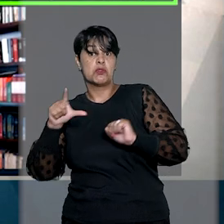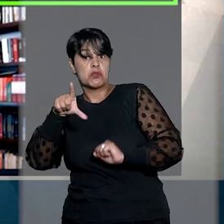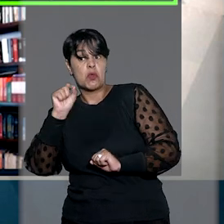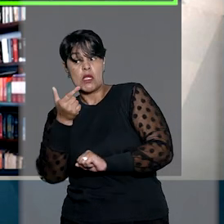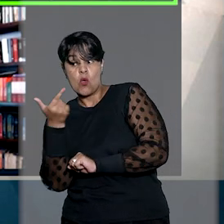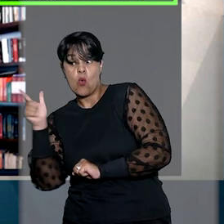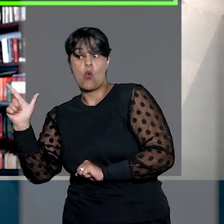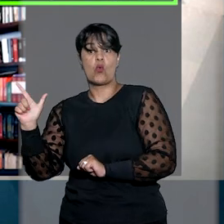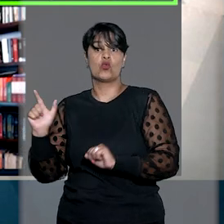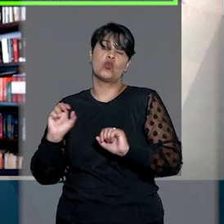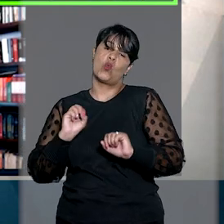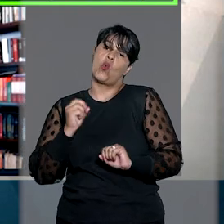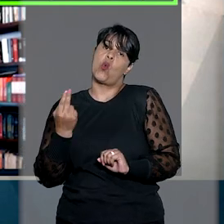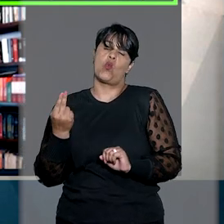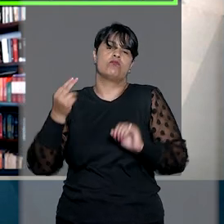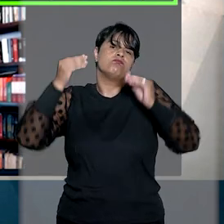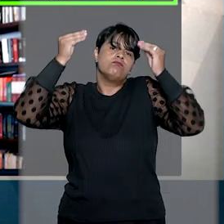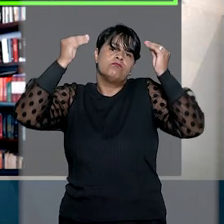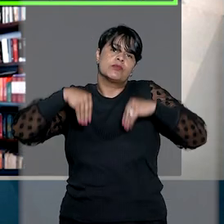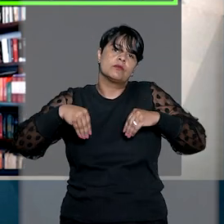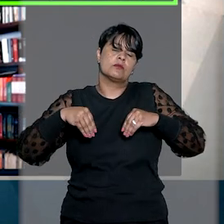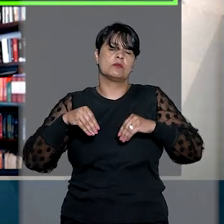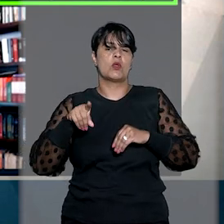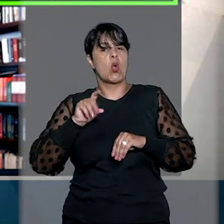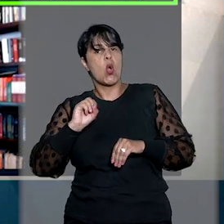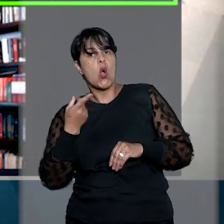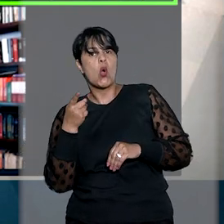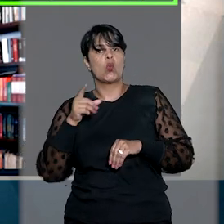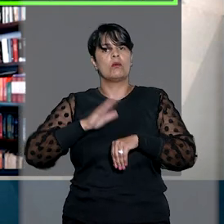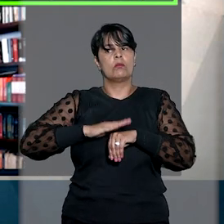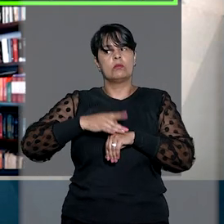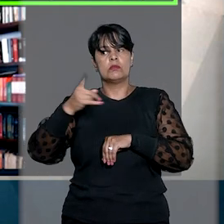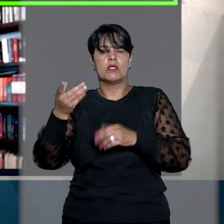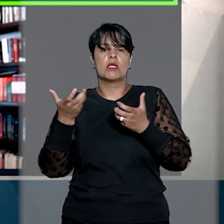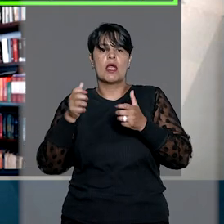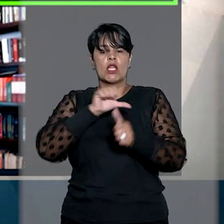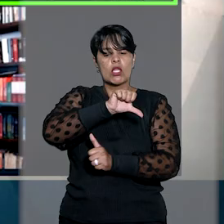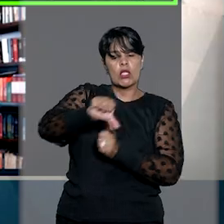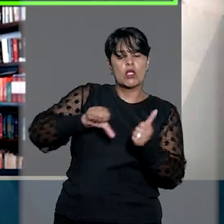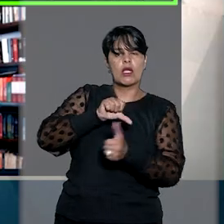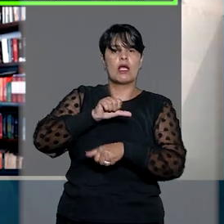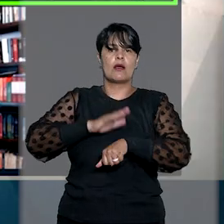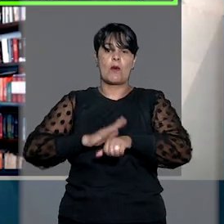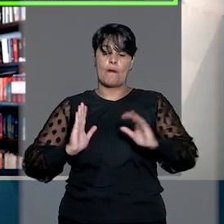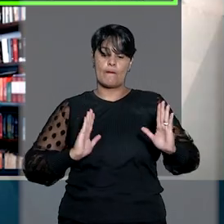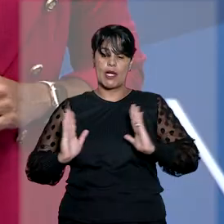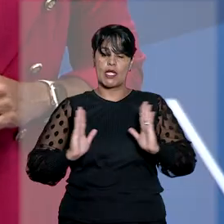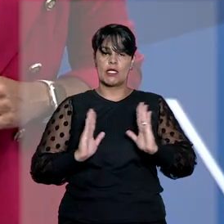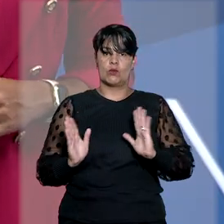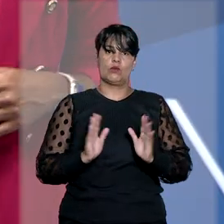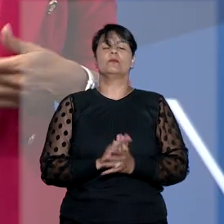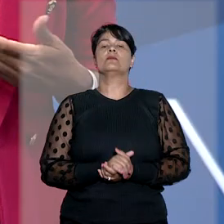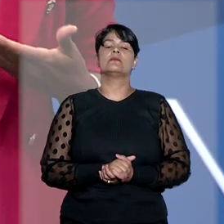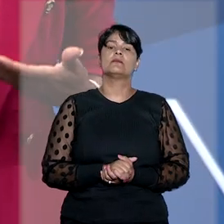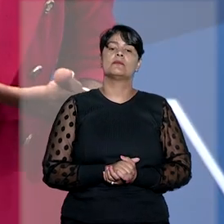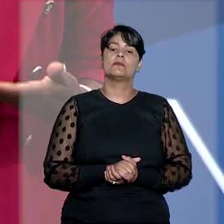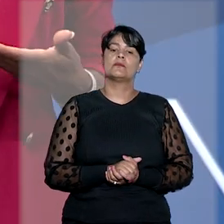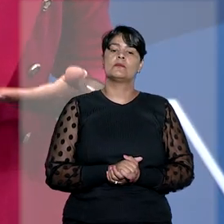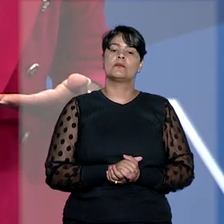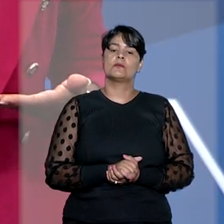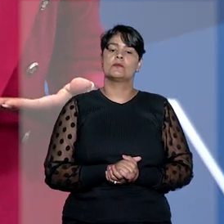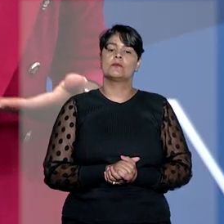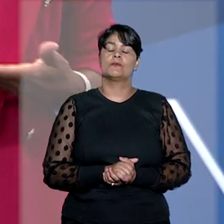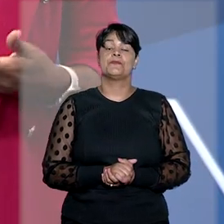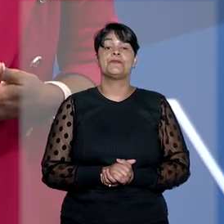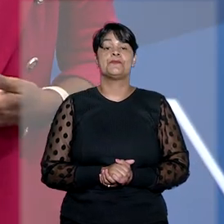outro plano da mesma operadora ou para exercerem o direito à portabilidade de carências. E o administrador